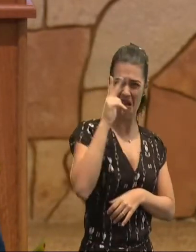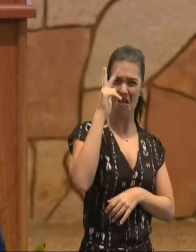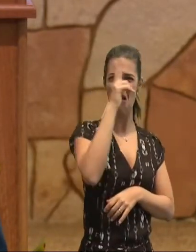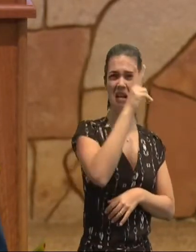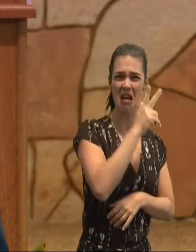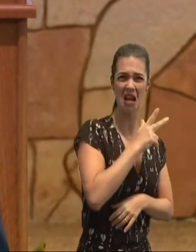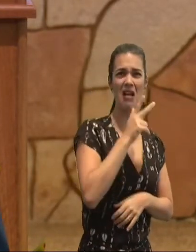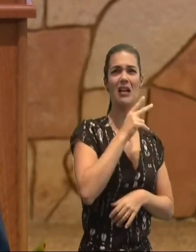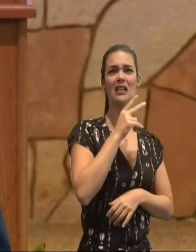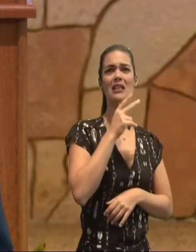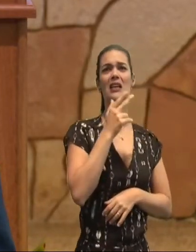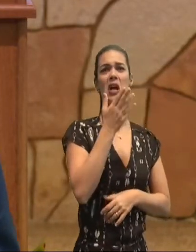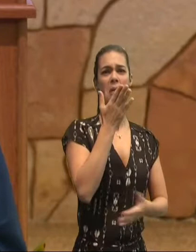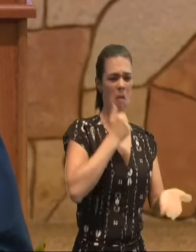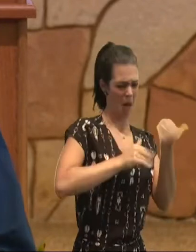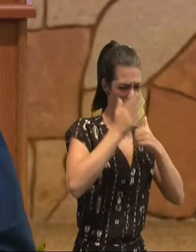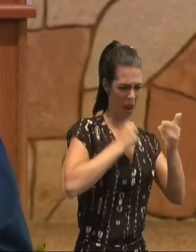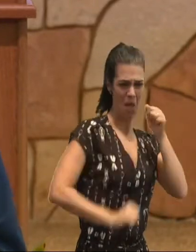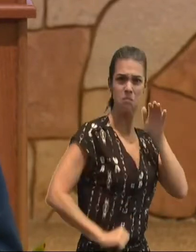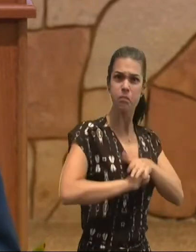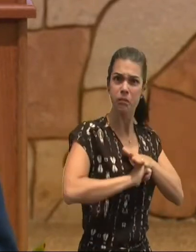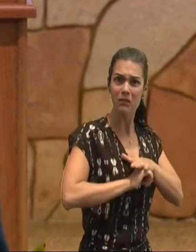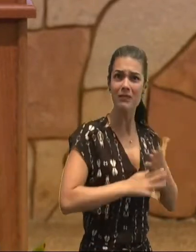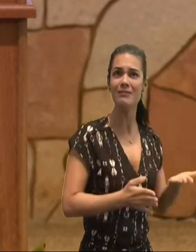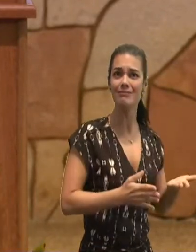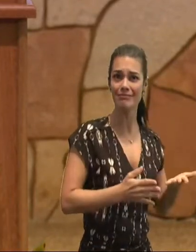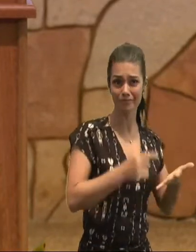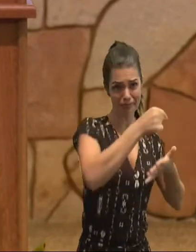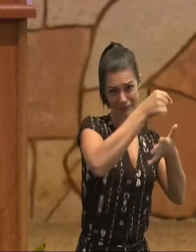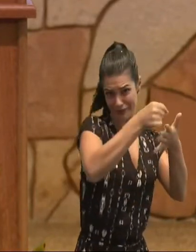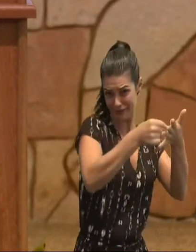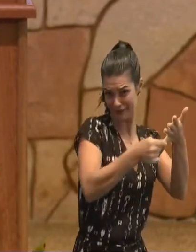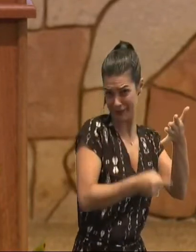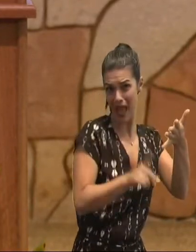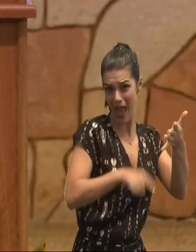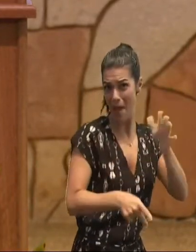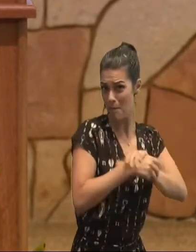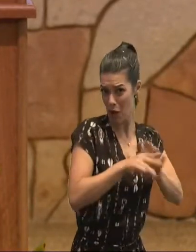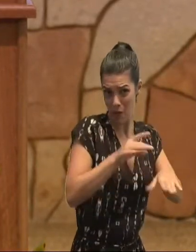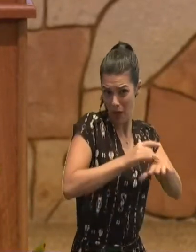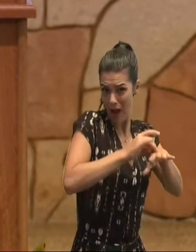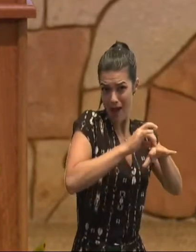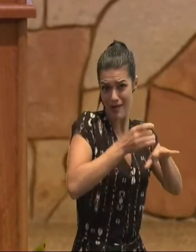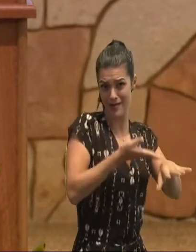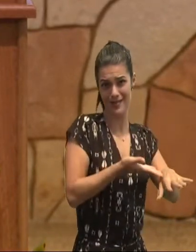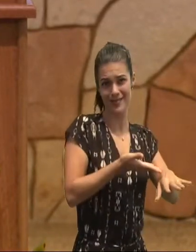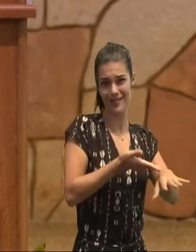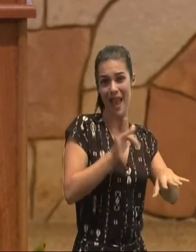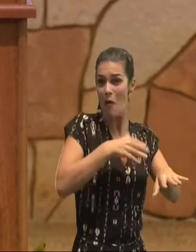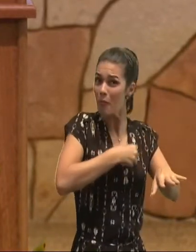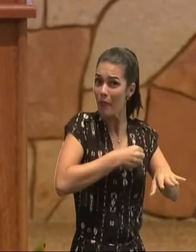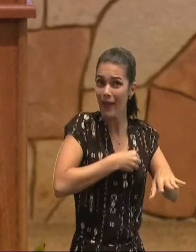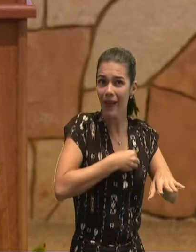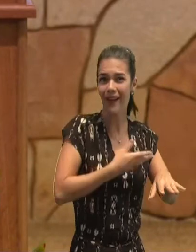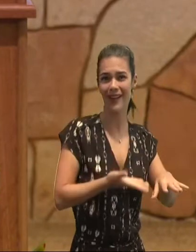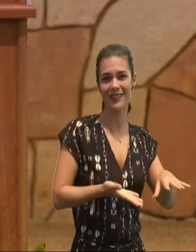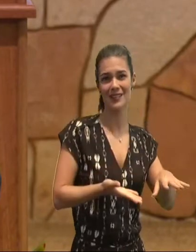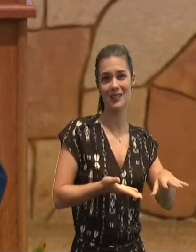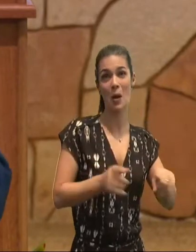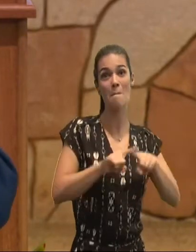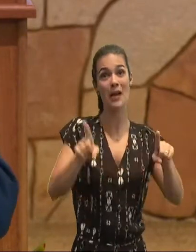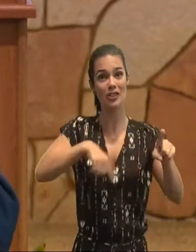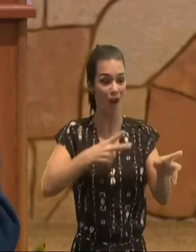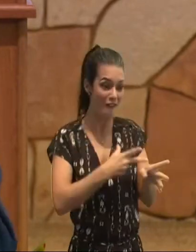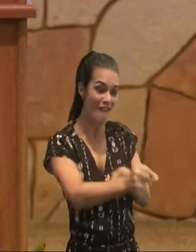e coisas semelhantes, a estas, Paulo está dizendo, que, nós temos uma vitória, sobre a carne,